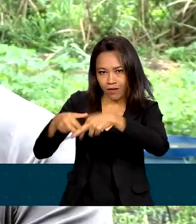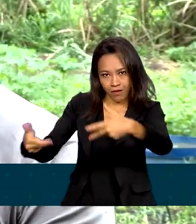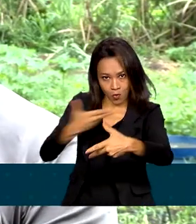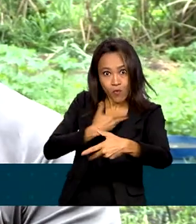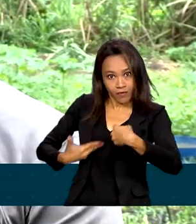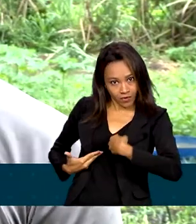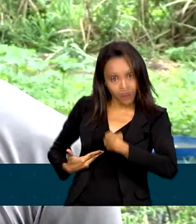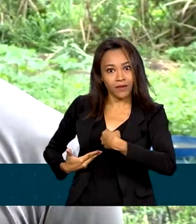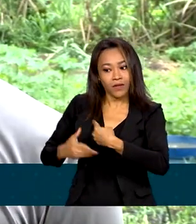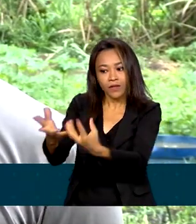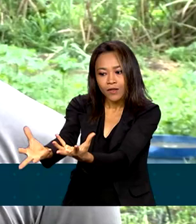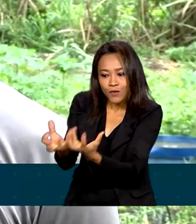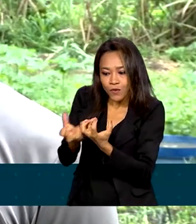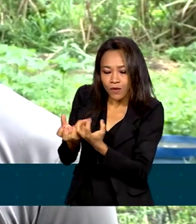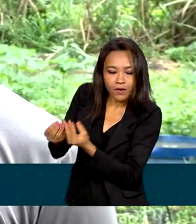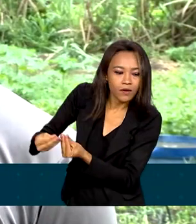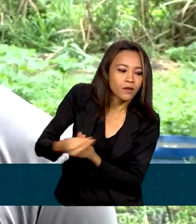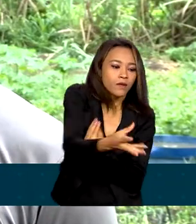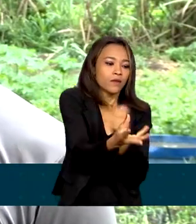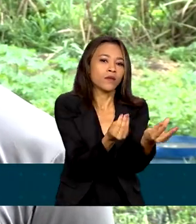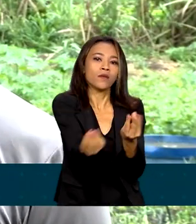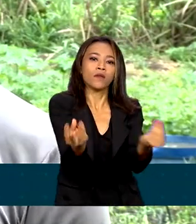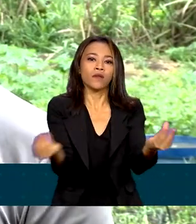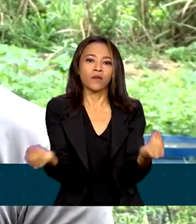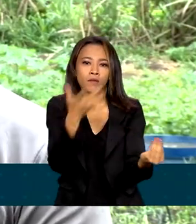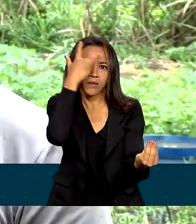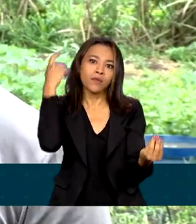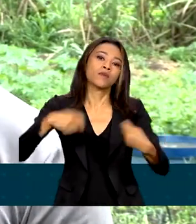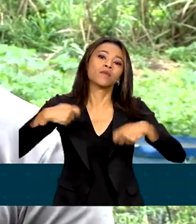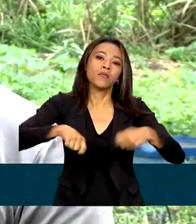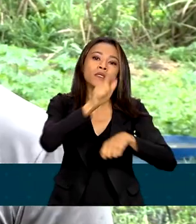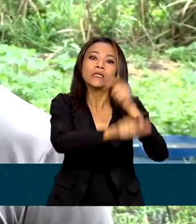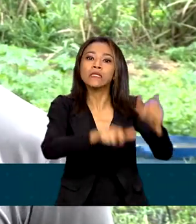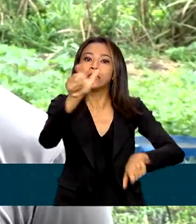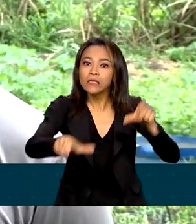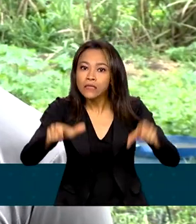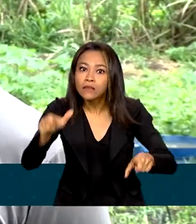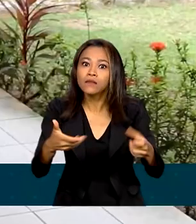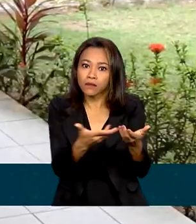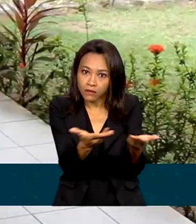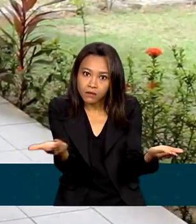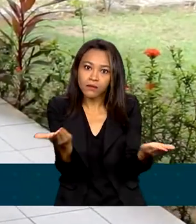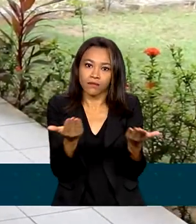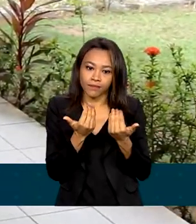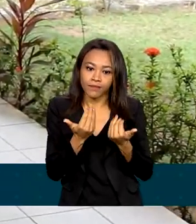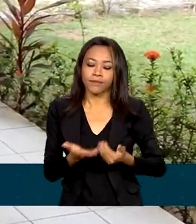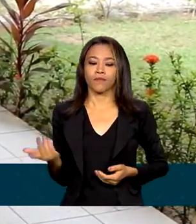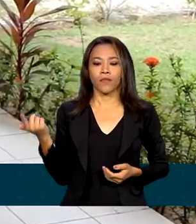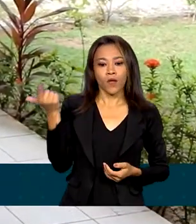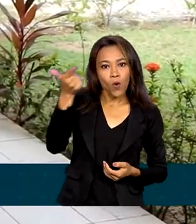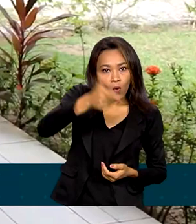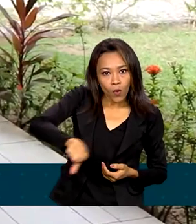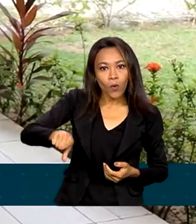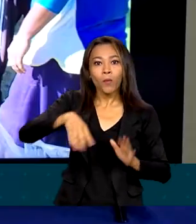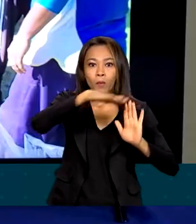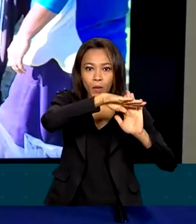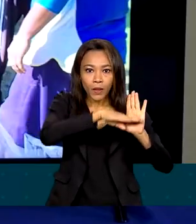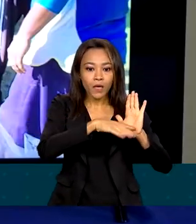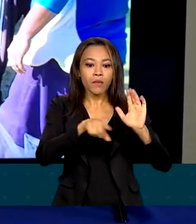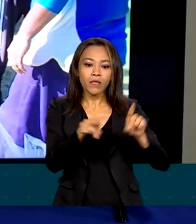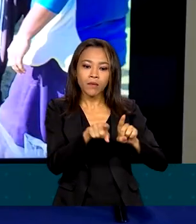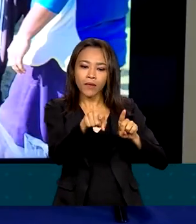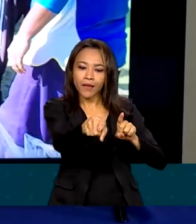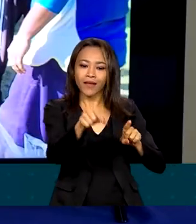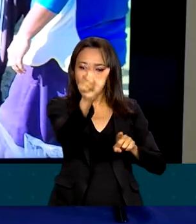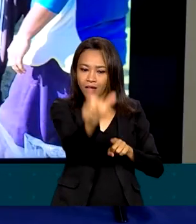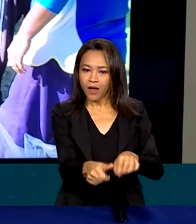as pessoas que estão necessitadas de se alimentar, que são as pessoas que estão em segurança alimentar. Na outra ponta do programa, Marcelo